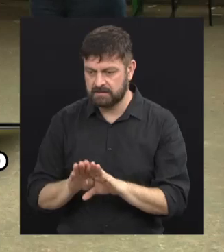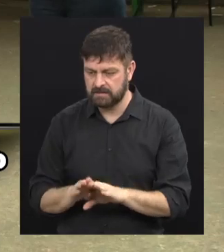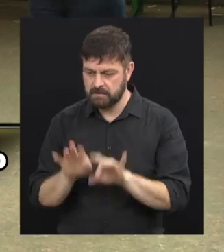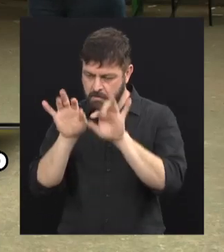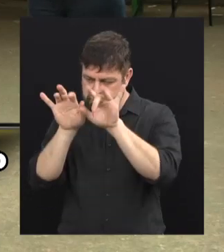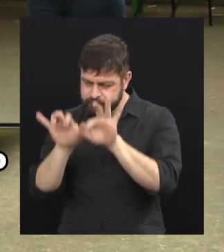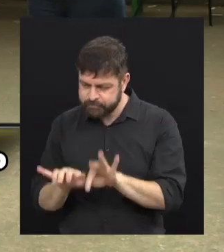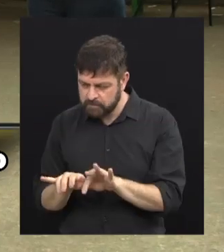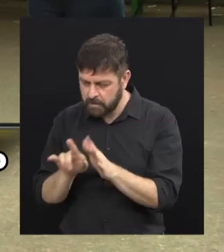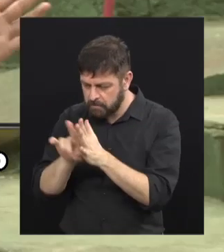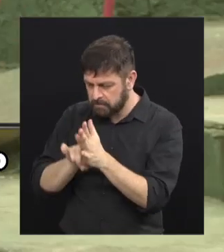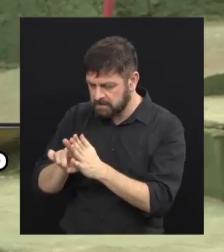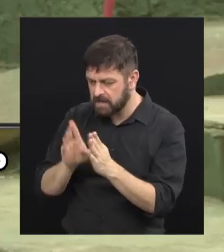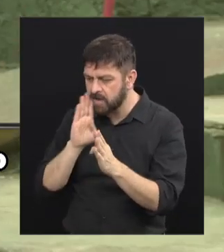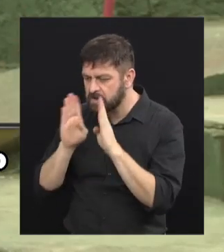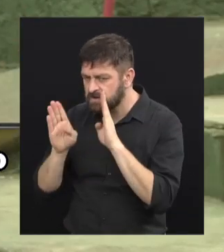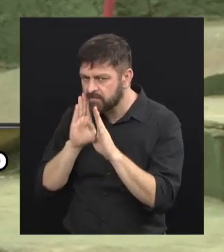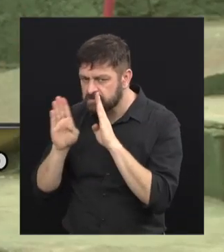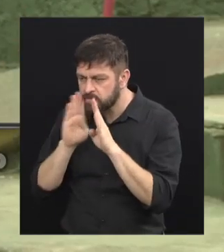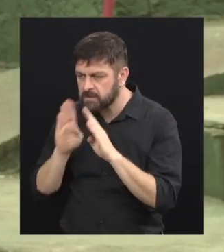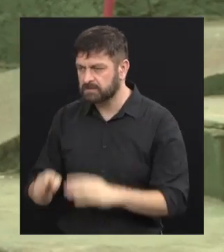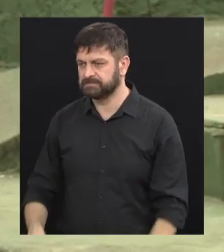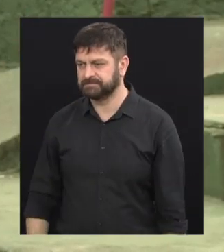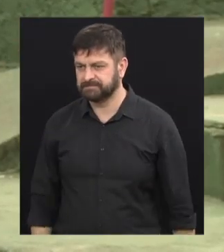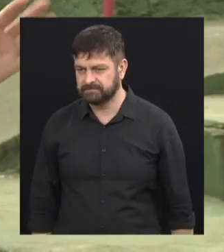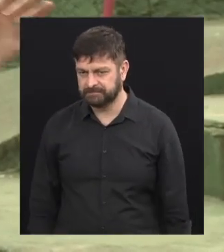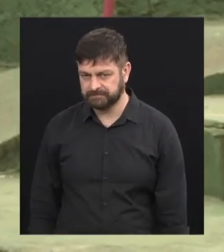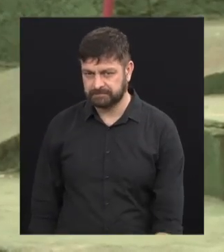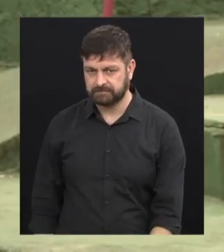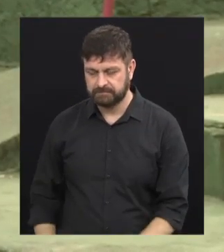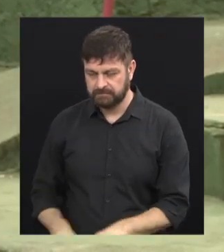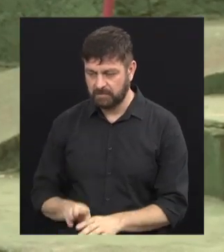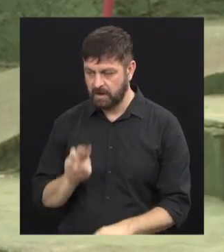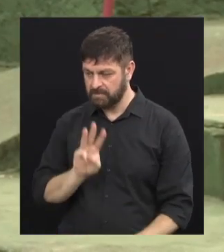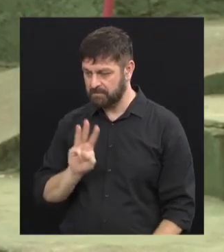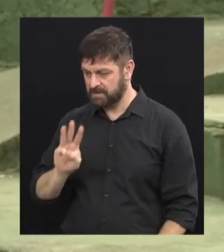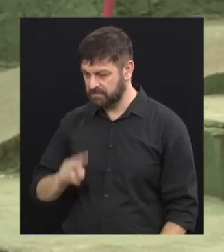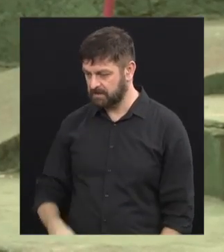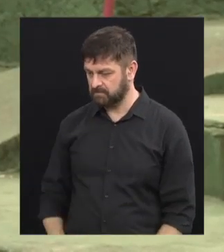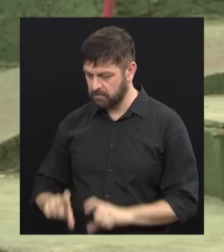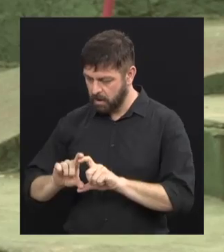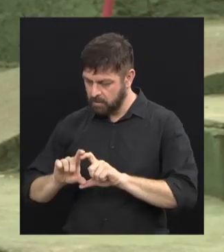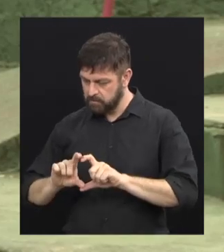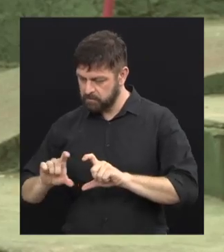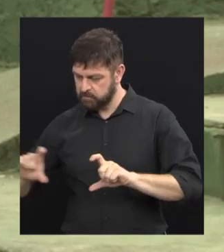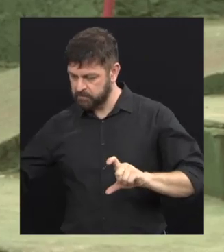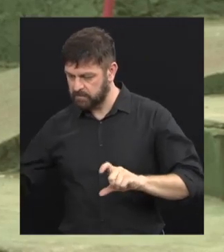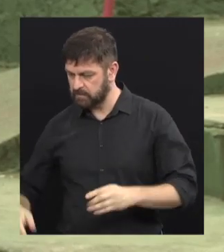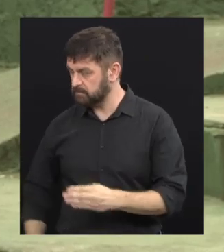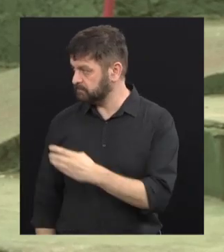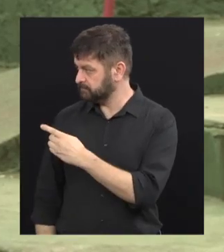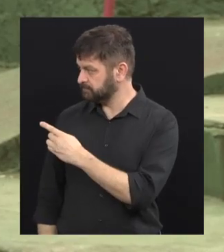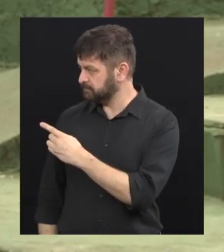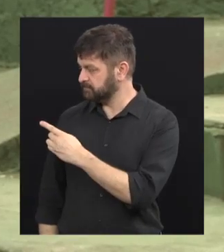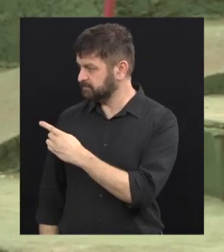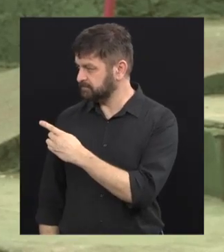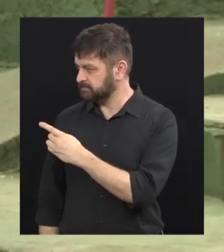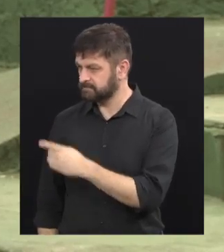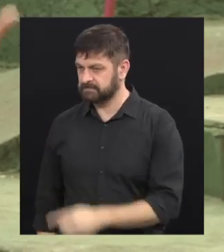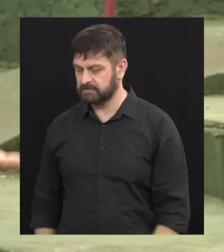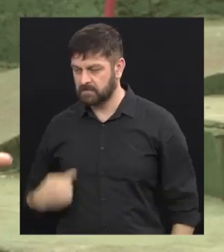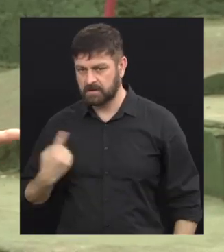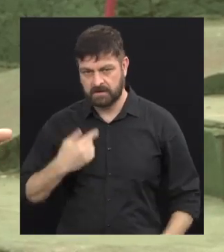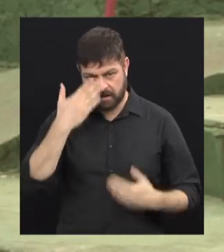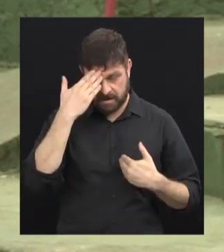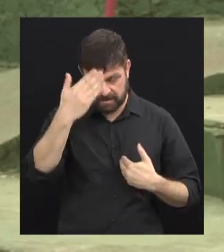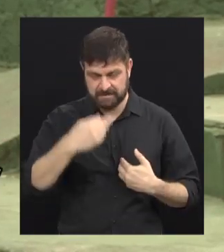digitar lá no item de busca do Facebook, Associação Iumas Quero Quero, e também tem o site que aparece aí na sua tela, que é o aqq.org.br. Nós